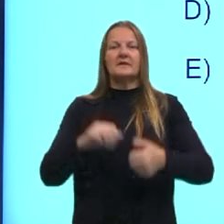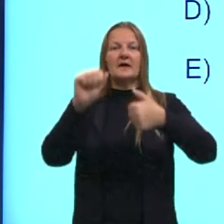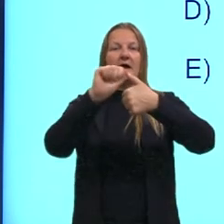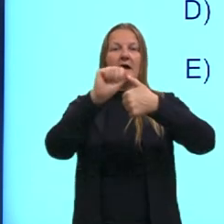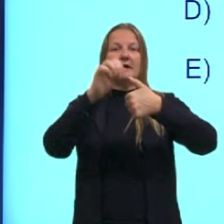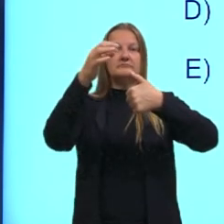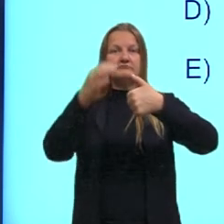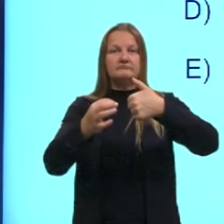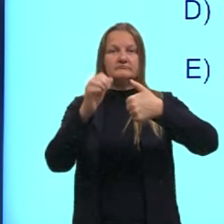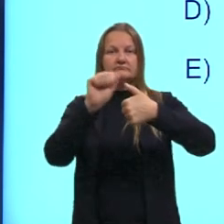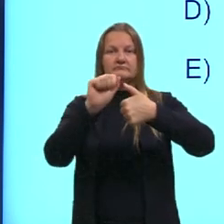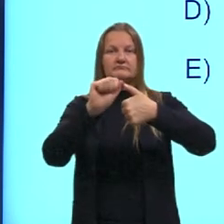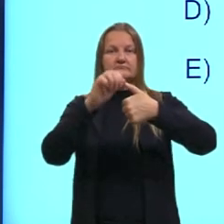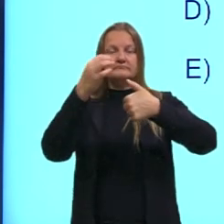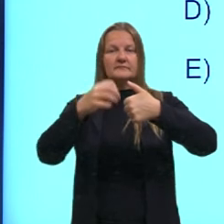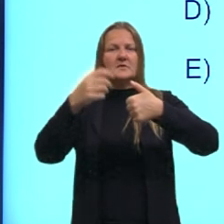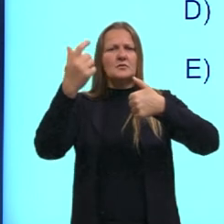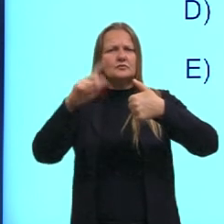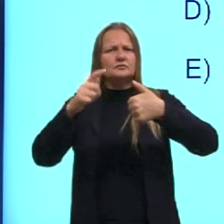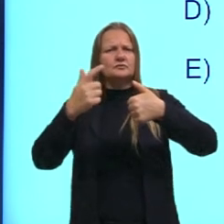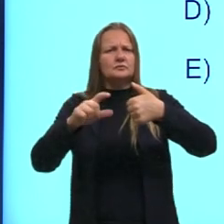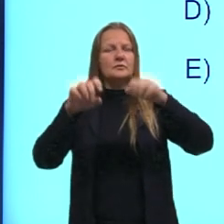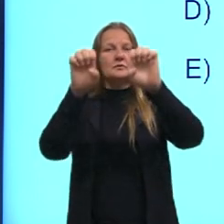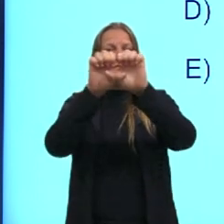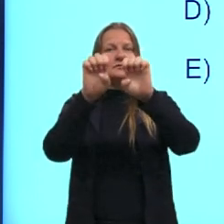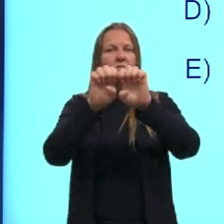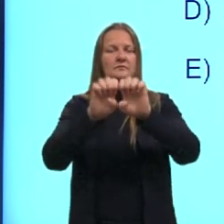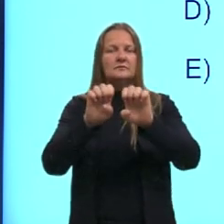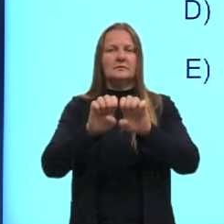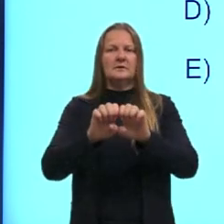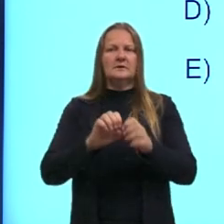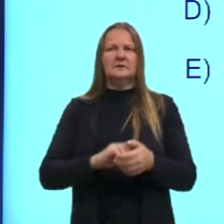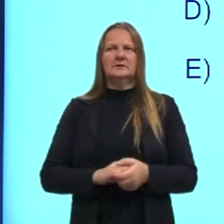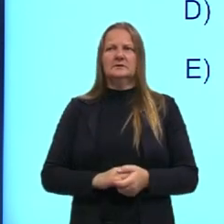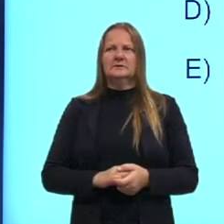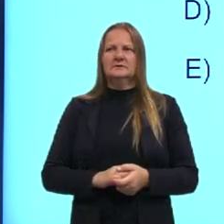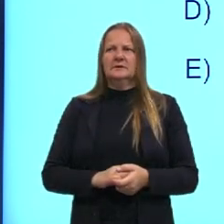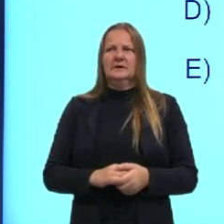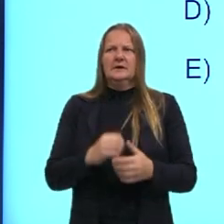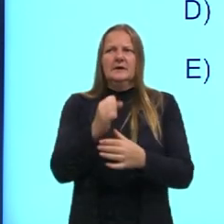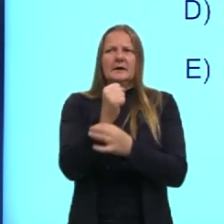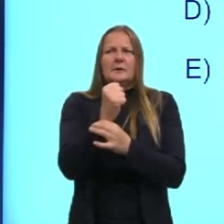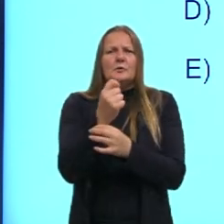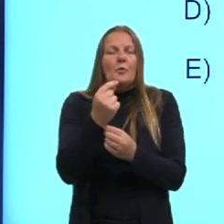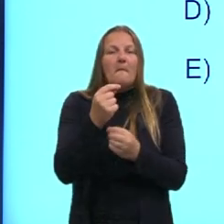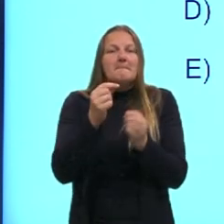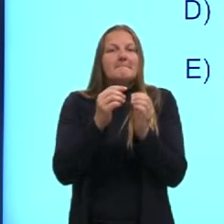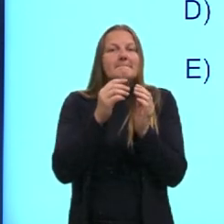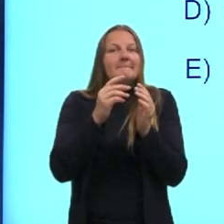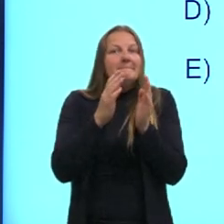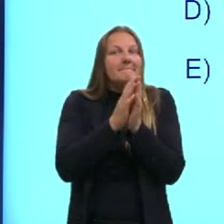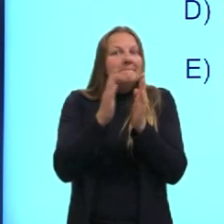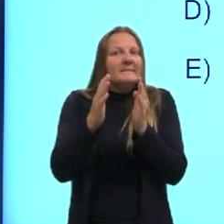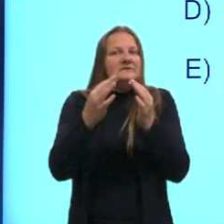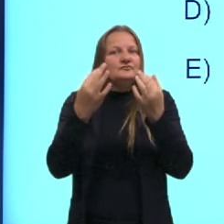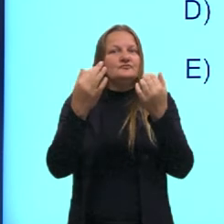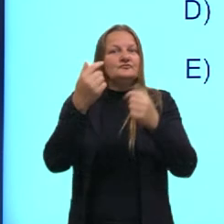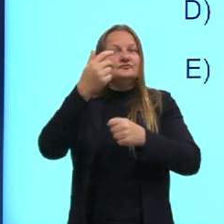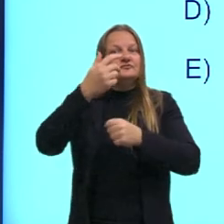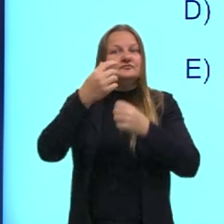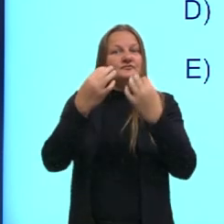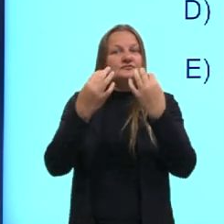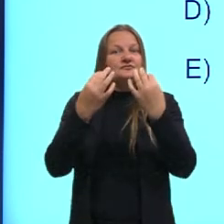é a repetição das estruturas garantindo esse paralelismo sintático e